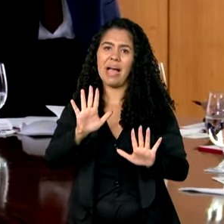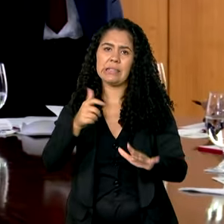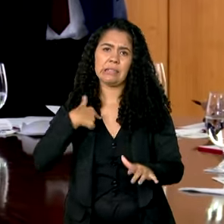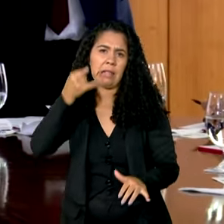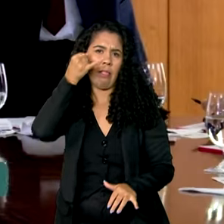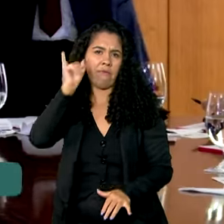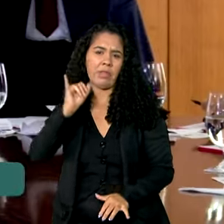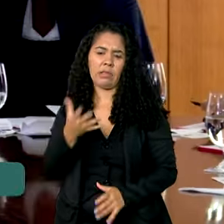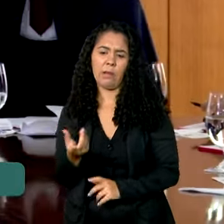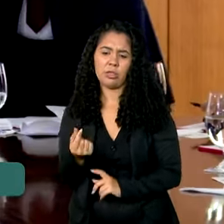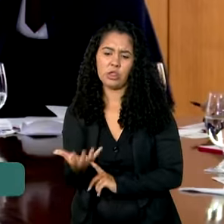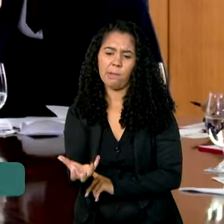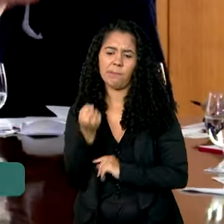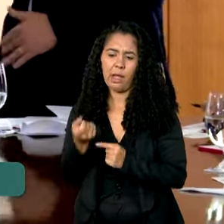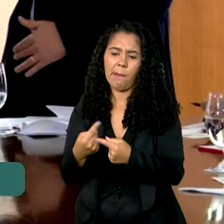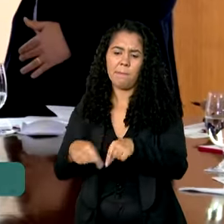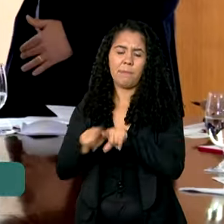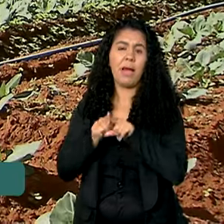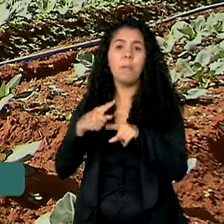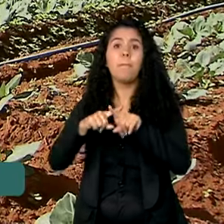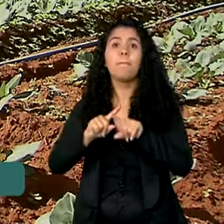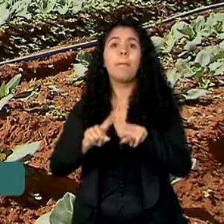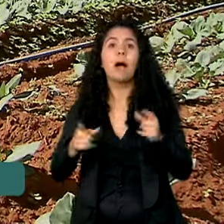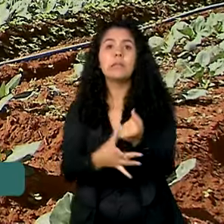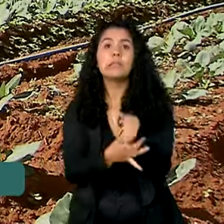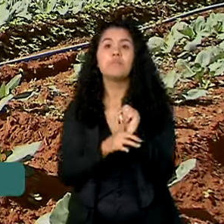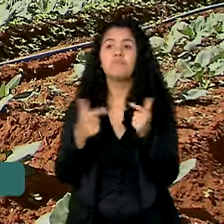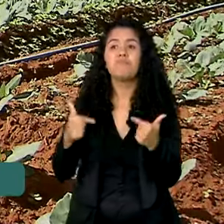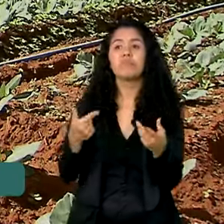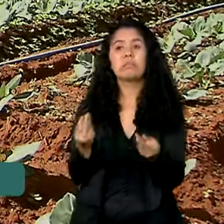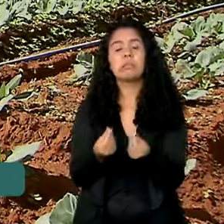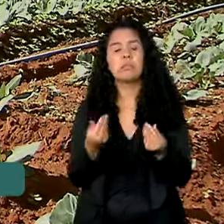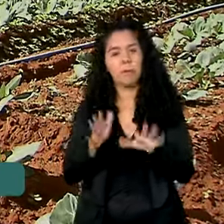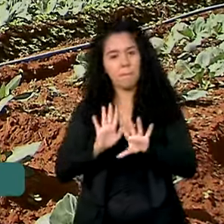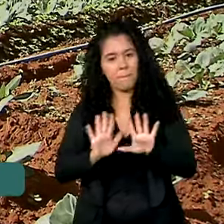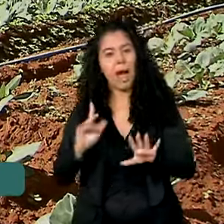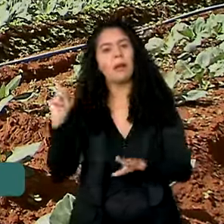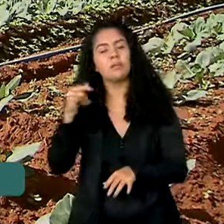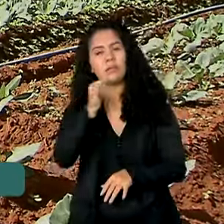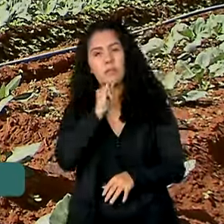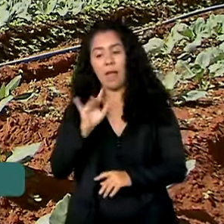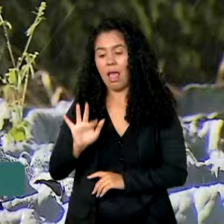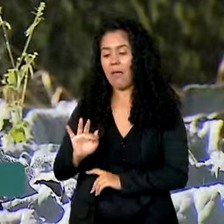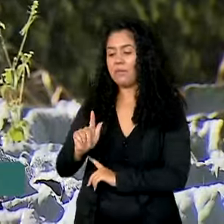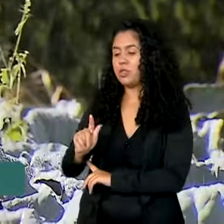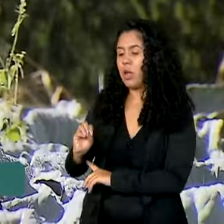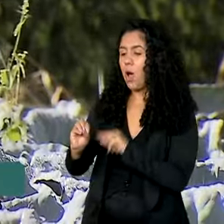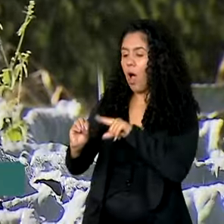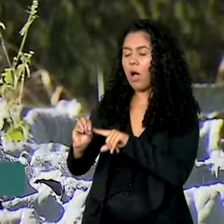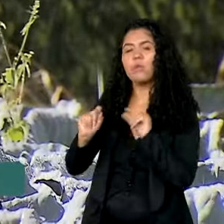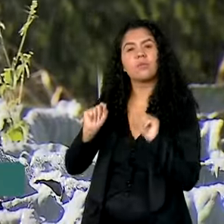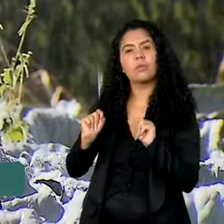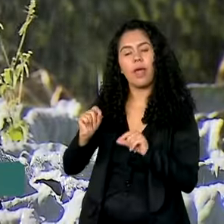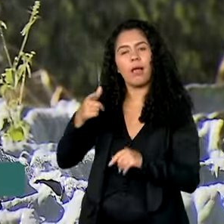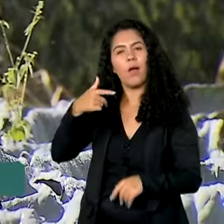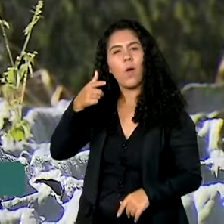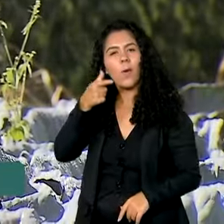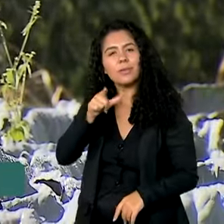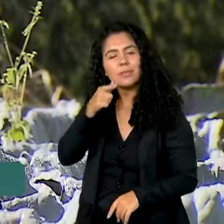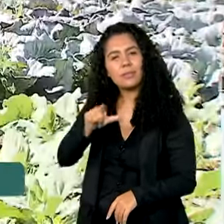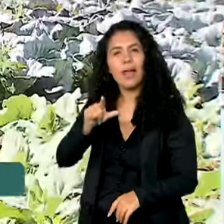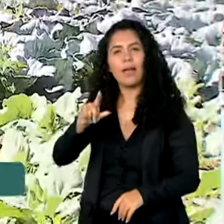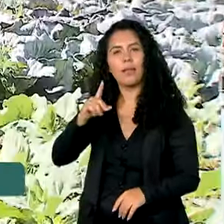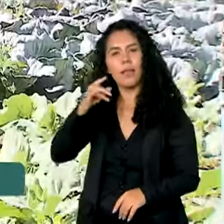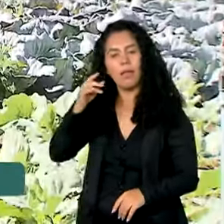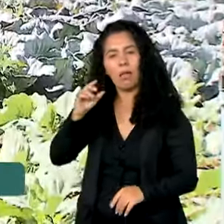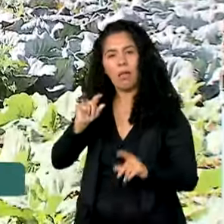porque eu não tenho as garantias para pegar o crédito. Instrumento de garantia, o FGO, reduz riscos e facilita acesso ao